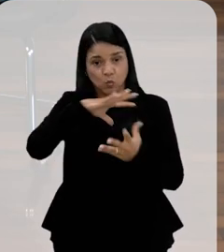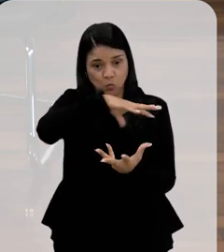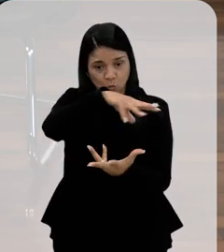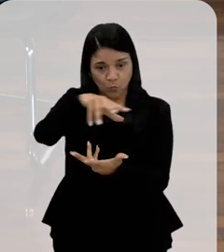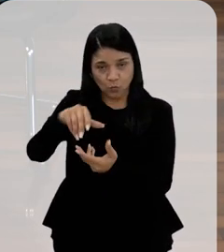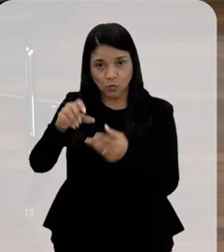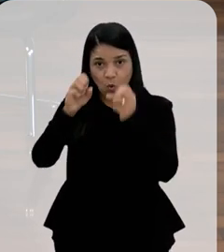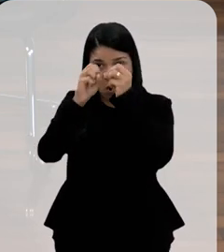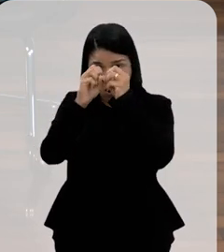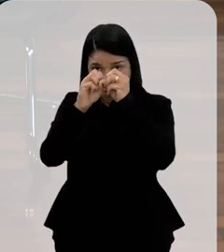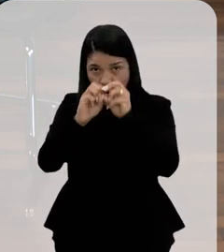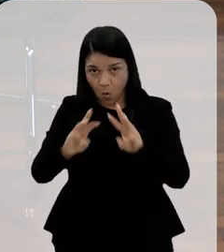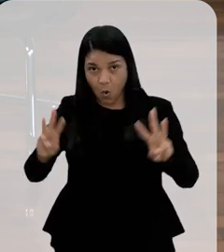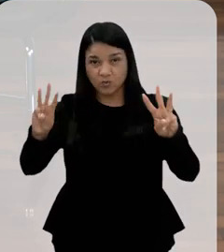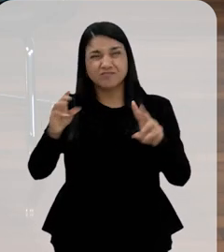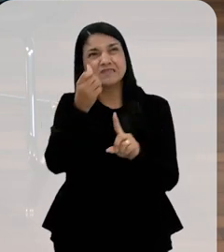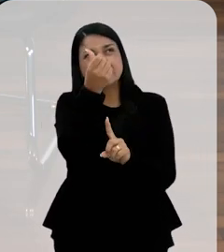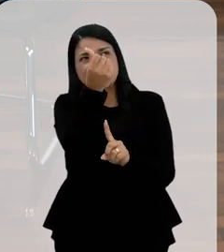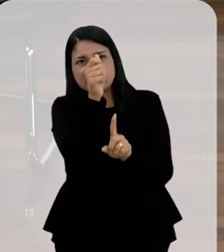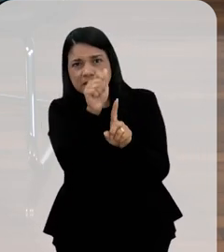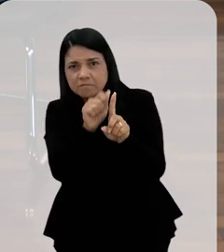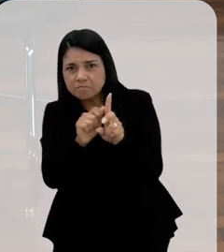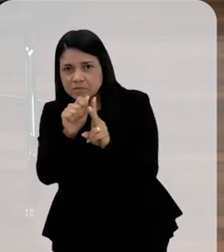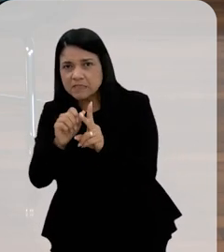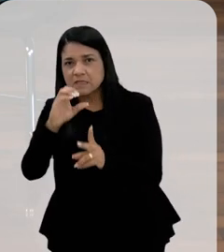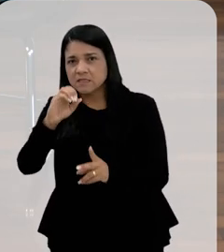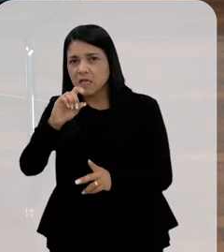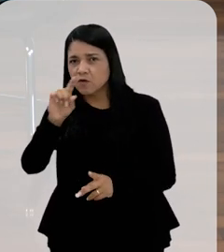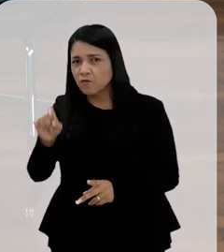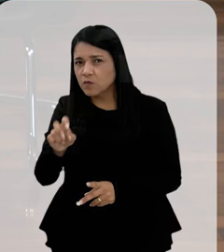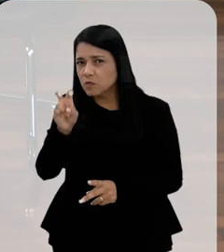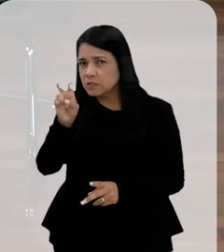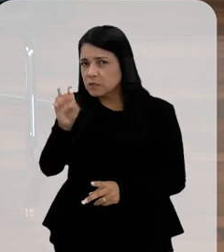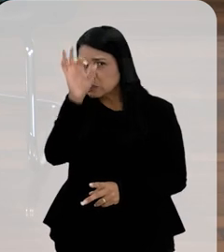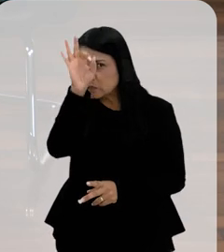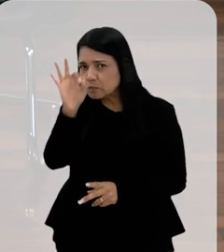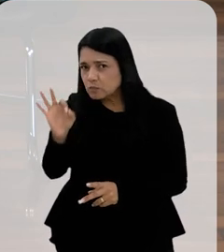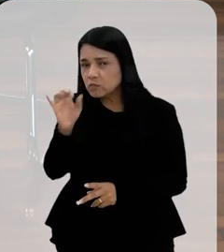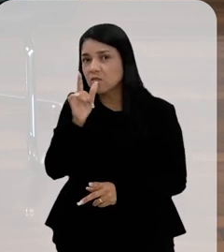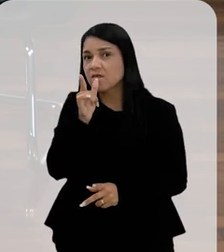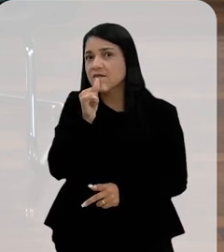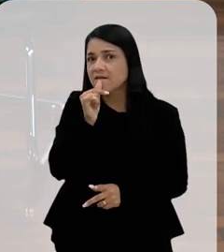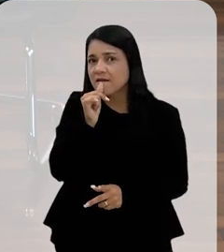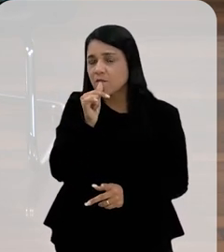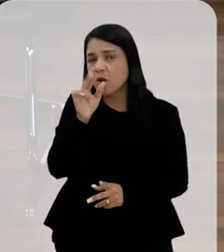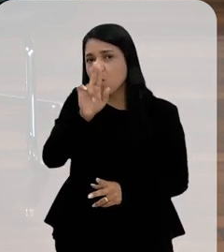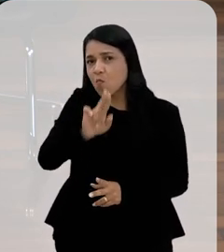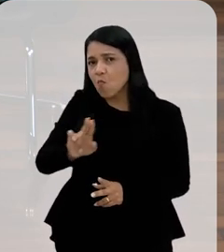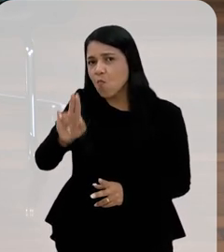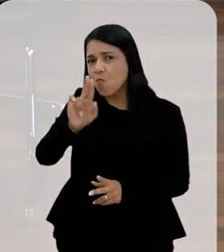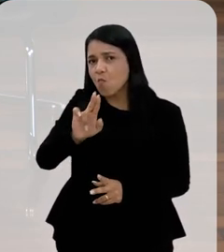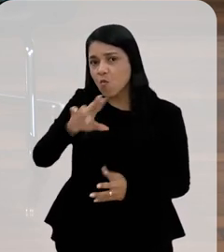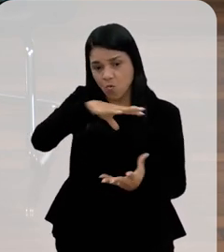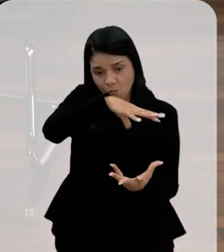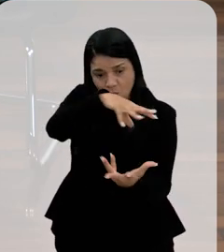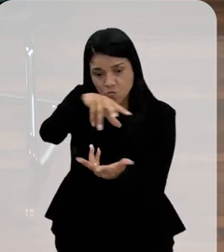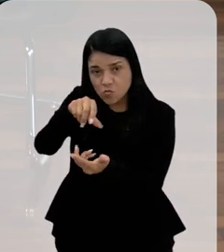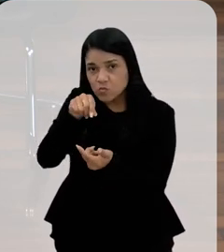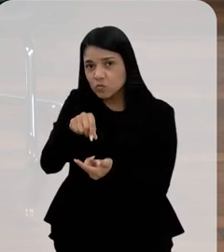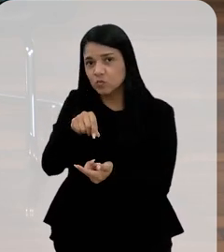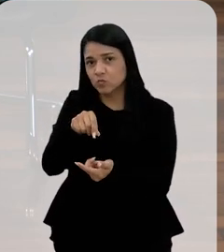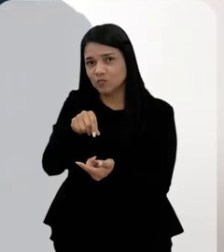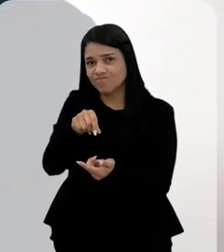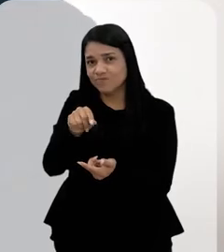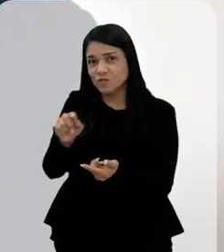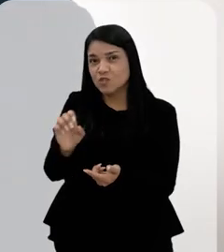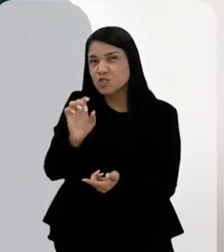com a ONU, nos últimos seis meses, 0,5% total da água utilizável no